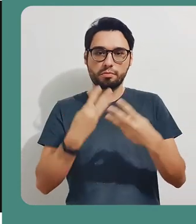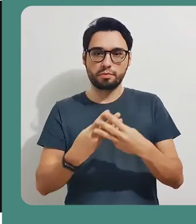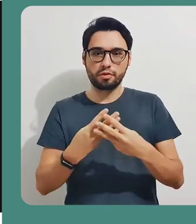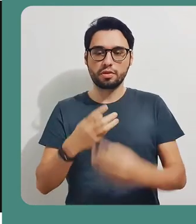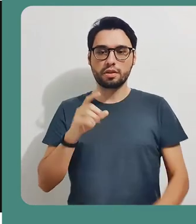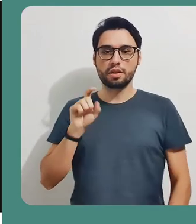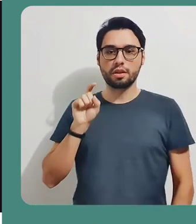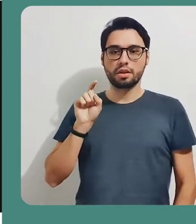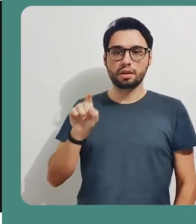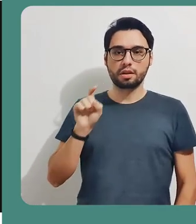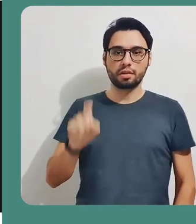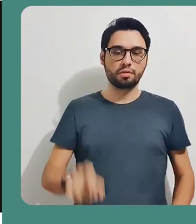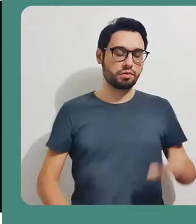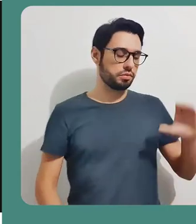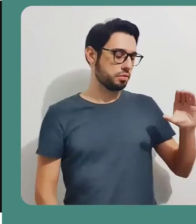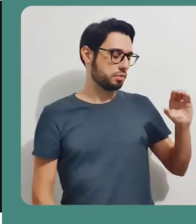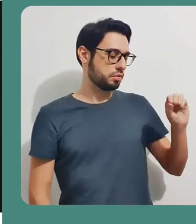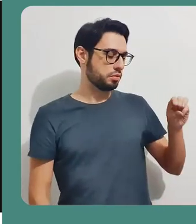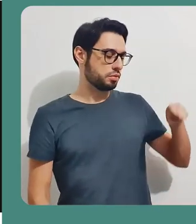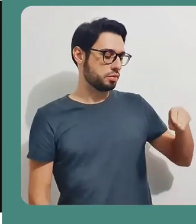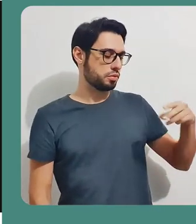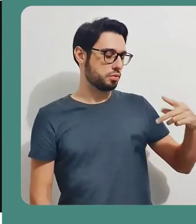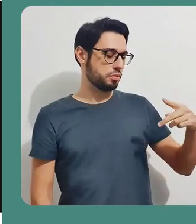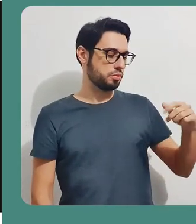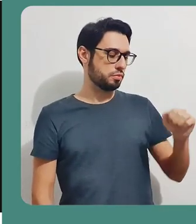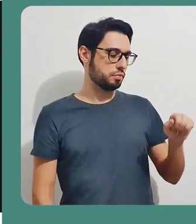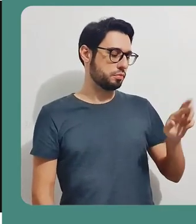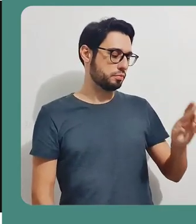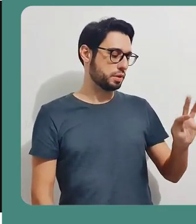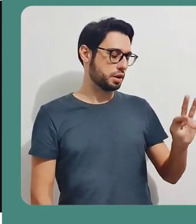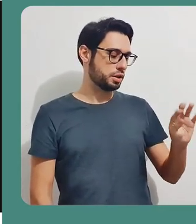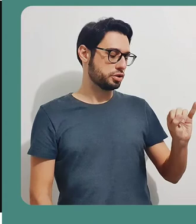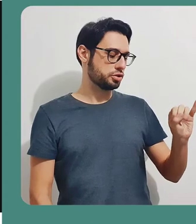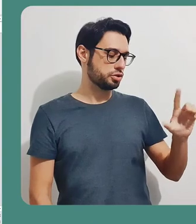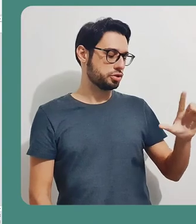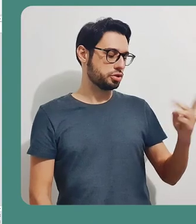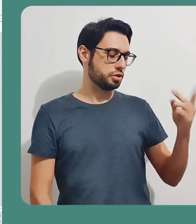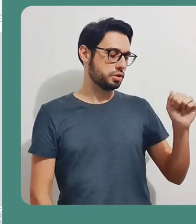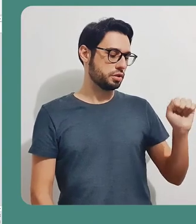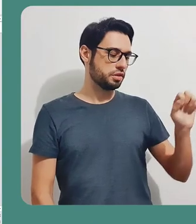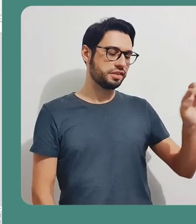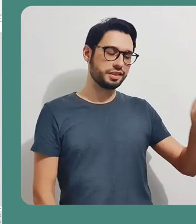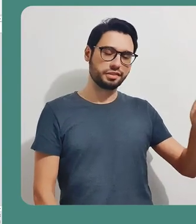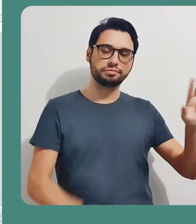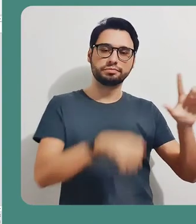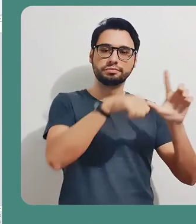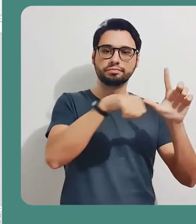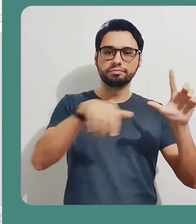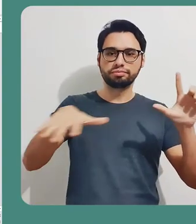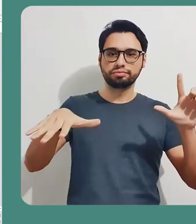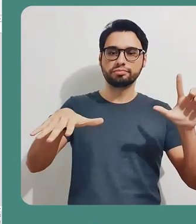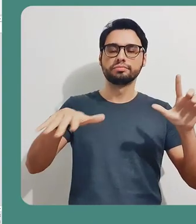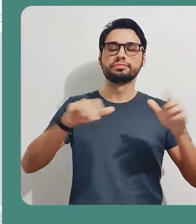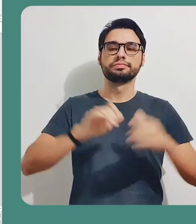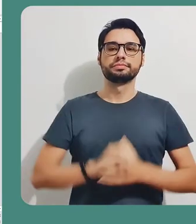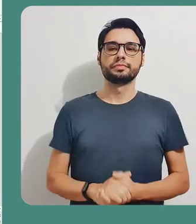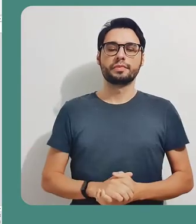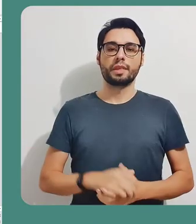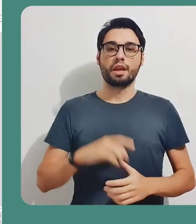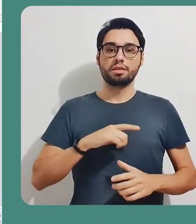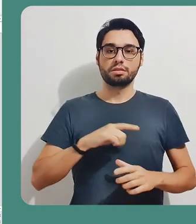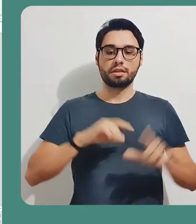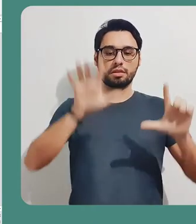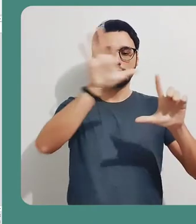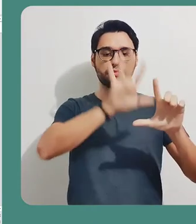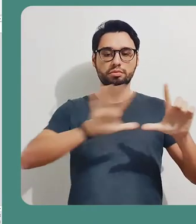tenho abertas no meu computador. Seleciono a janela do PowerPoint e clico em compartilhar. Você vai ser